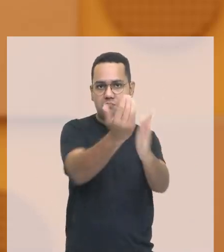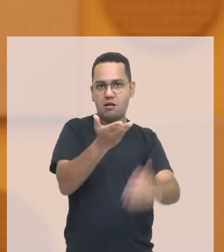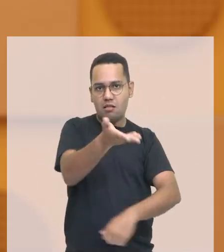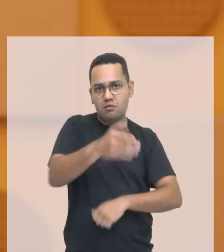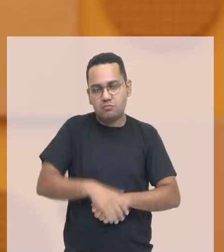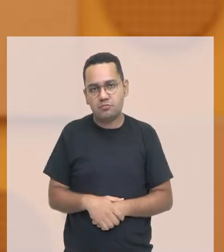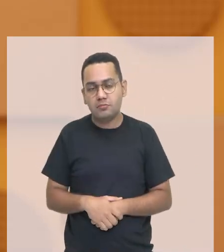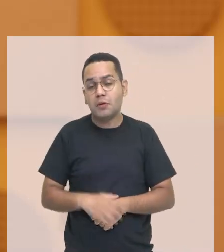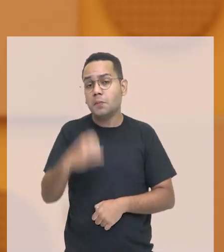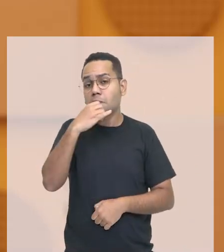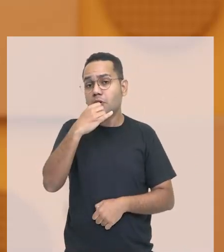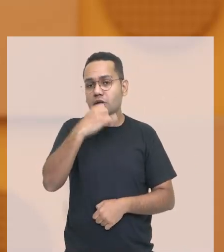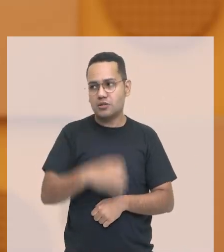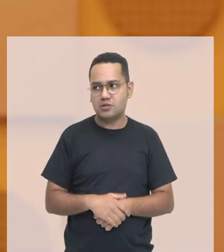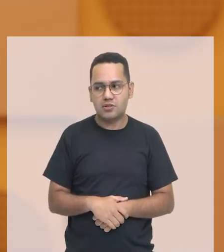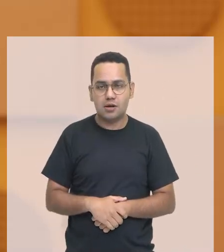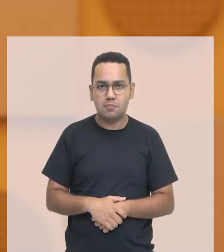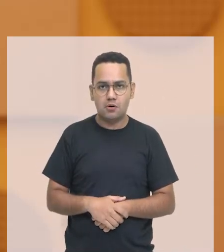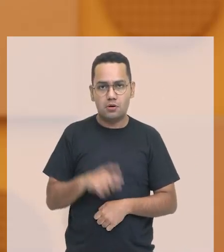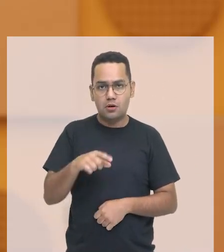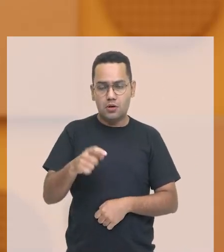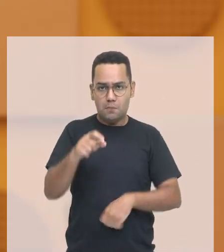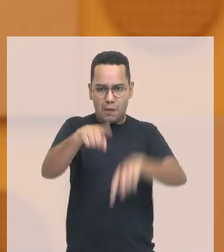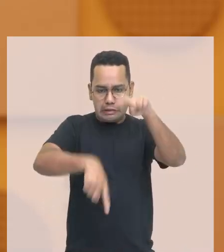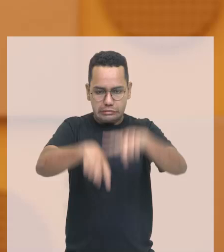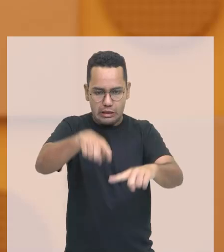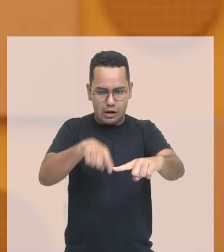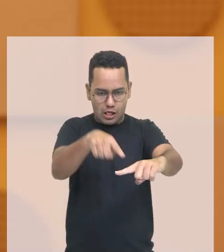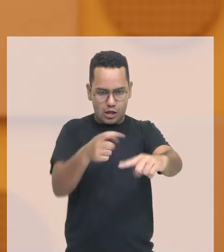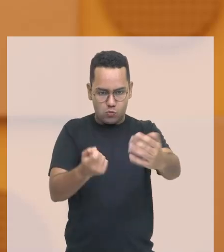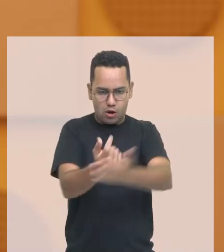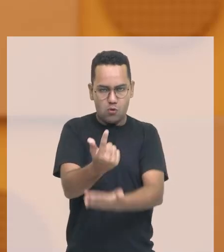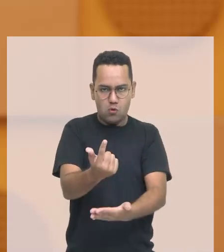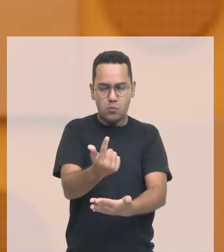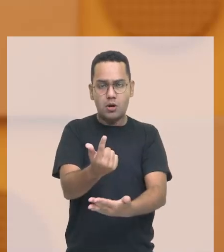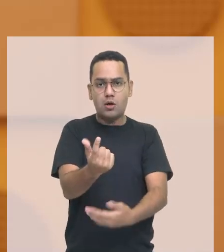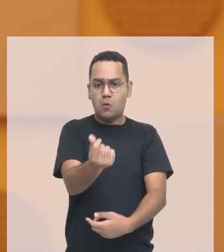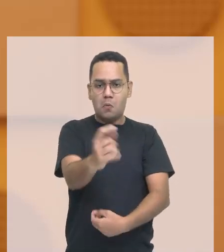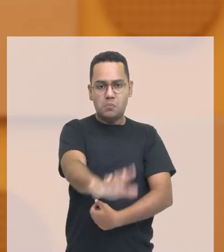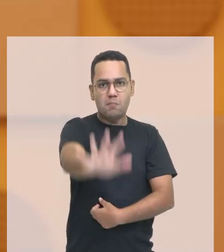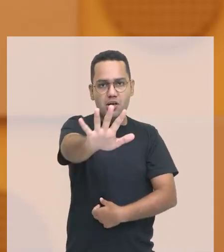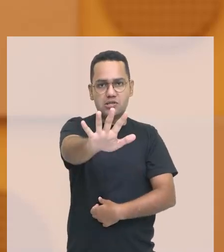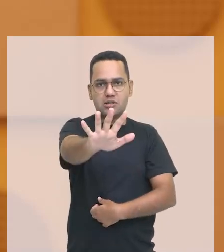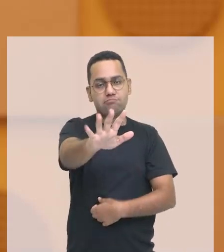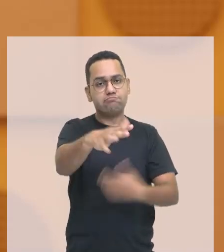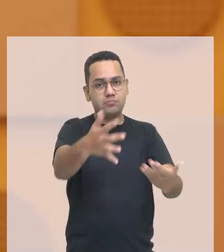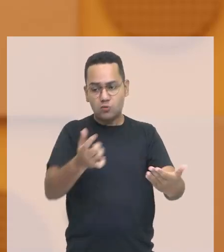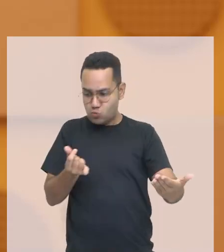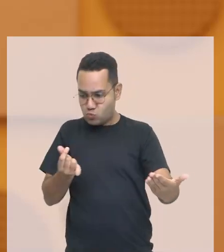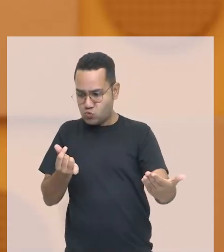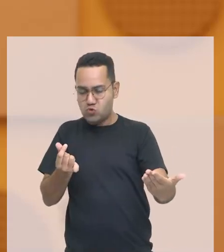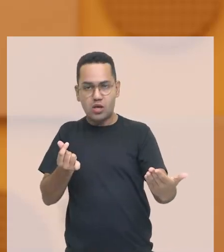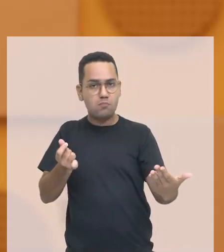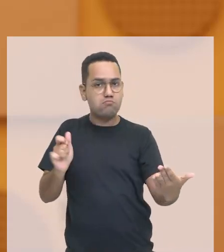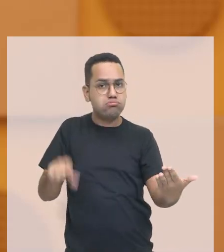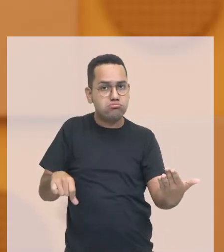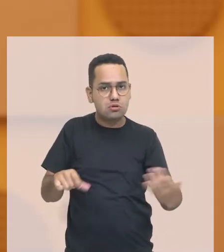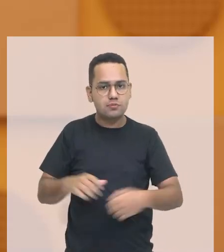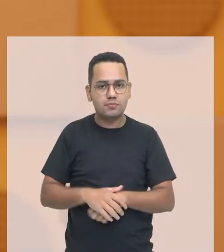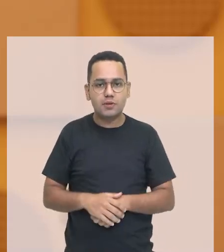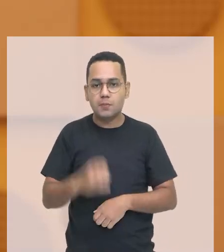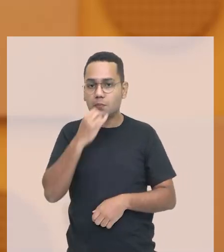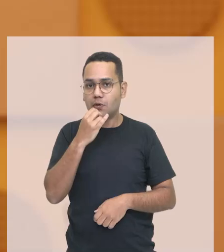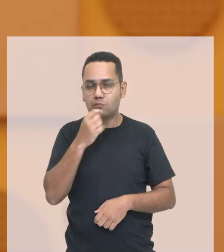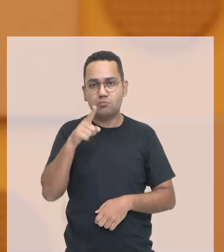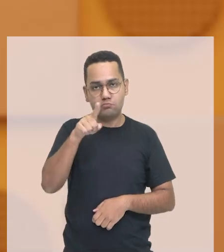valor dele aumenta. Isso é muito comum. Se a gente vai, por exemplo, no supermercado e a gente vê que determinado produto aumentou de valor, a gente